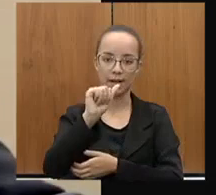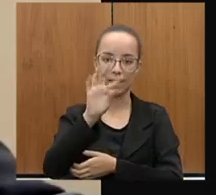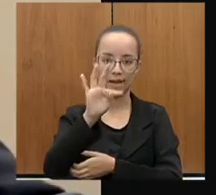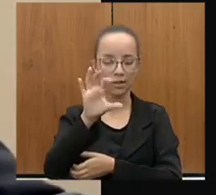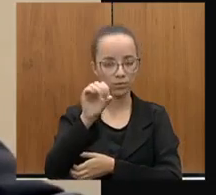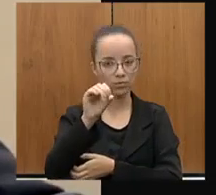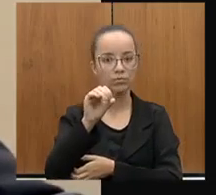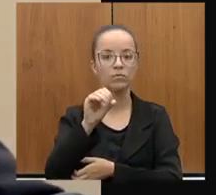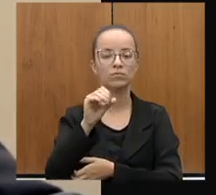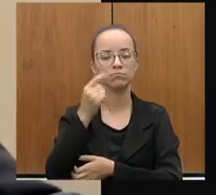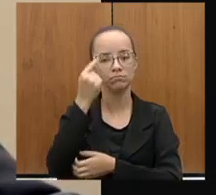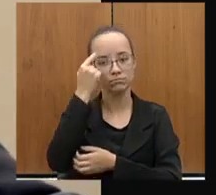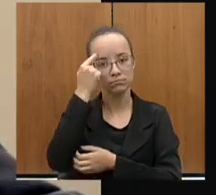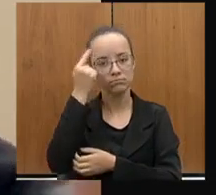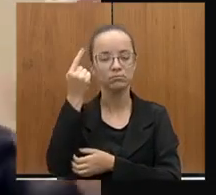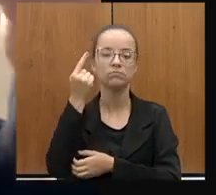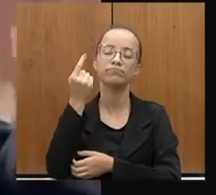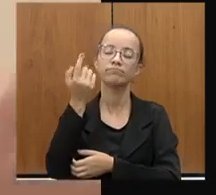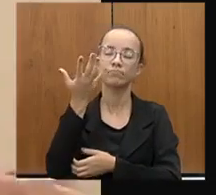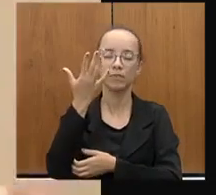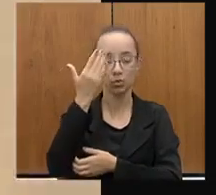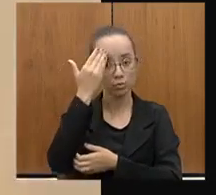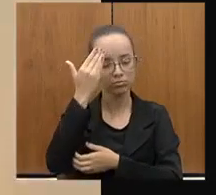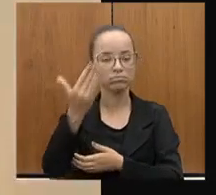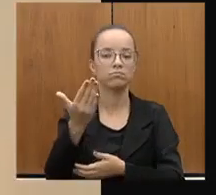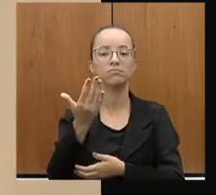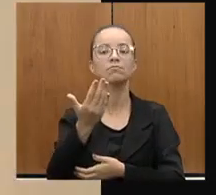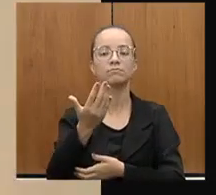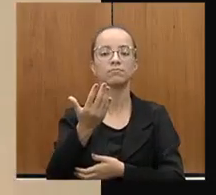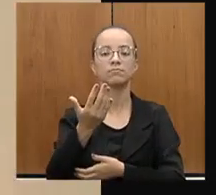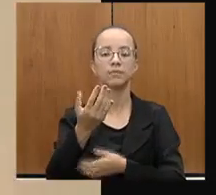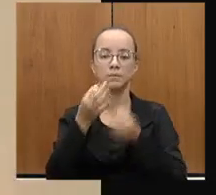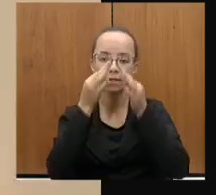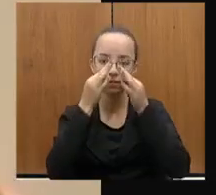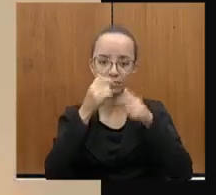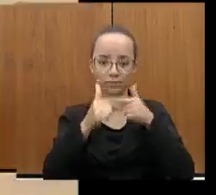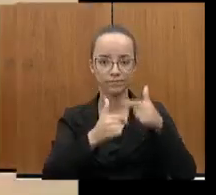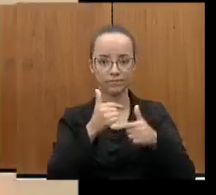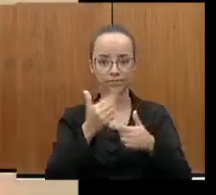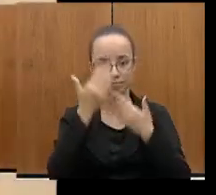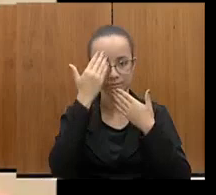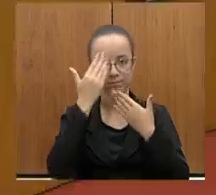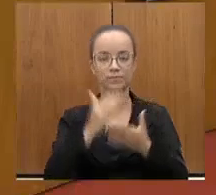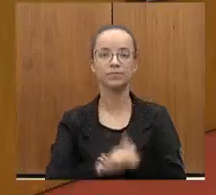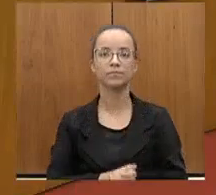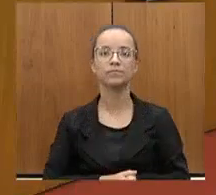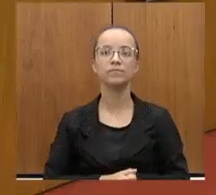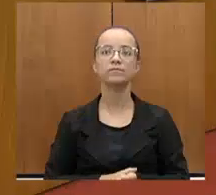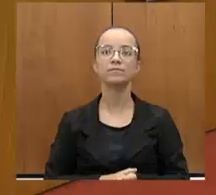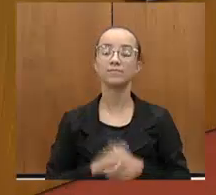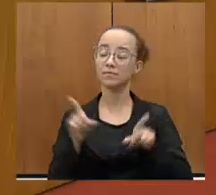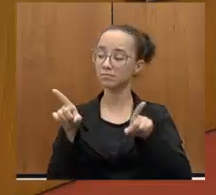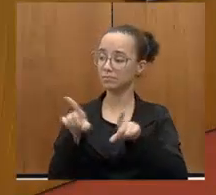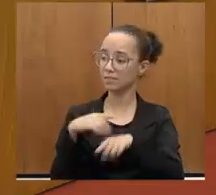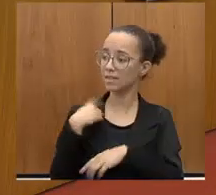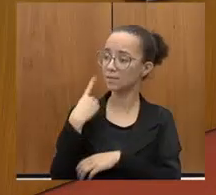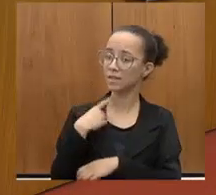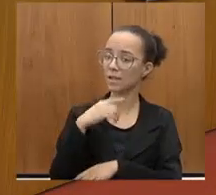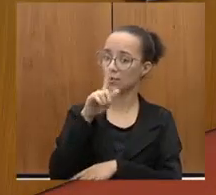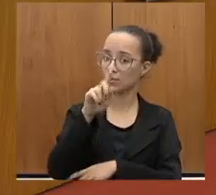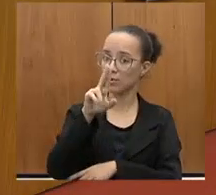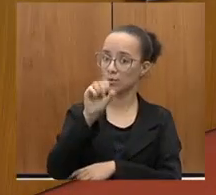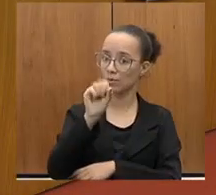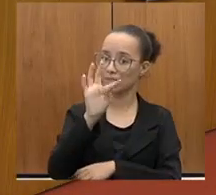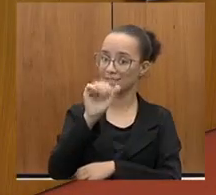vez, agradecendo a Vossa Excelência pelo espaço, parabenizando pela condição dos trabalhos. Se o me permite, faltou o deputado Gustavo Santana